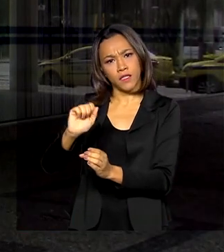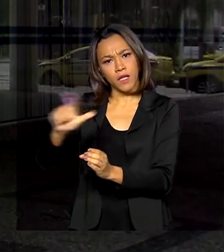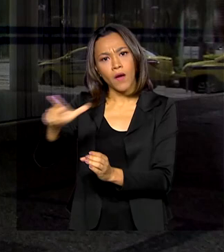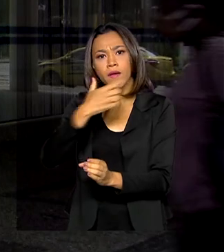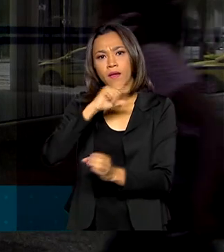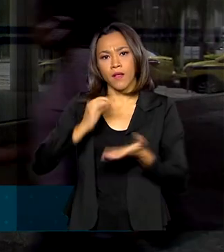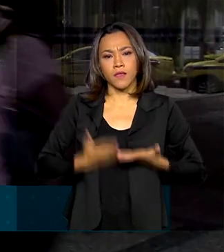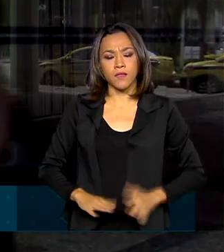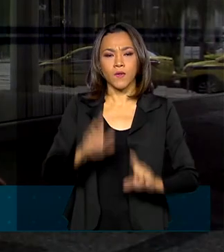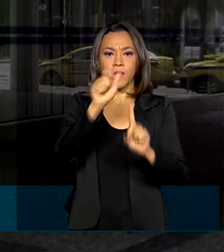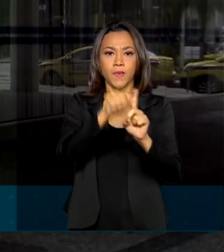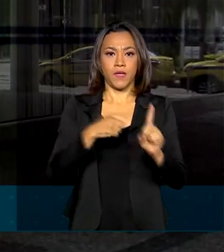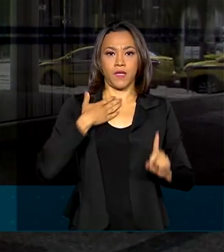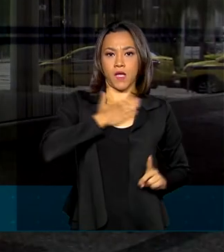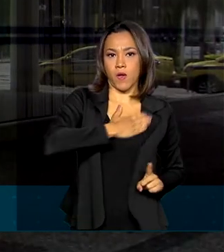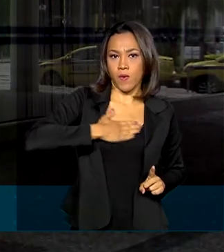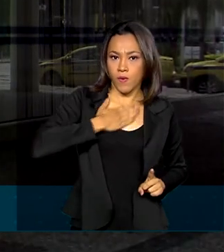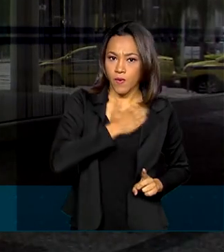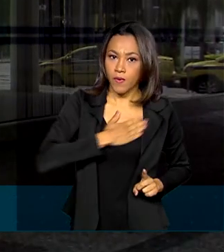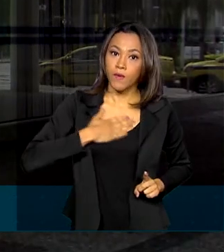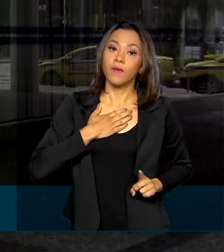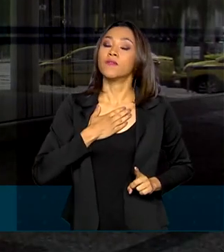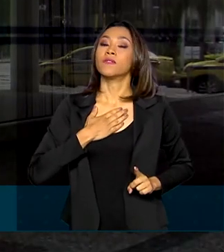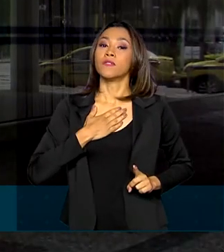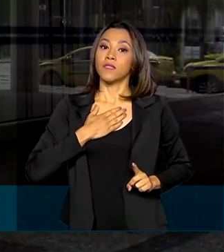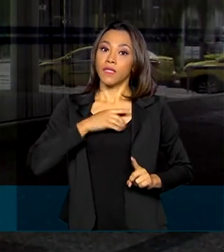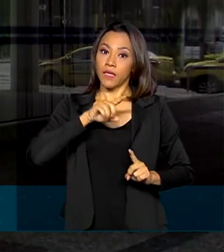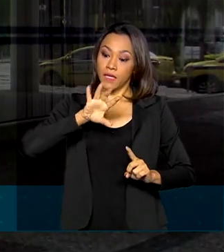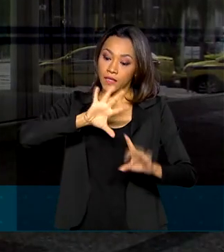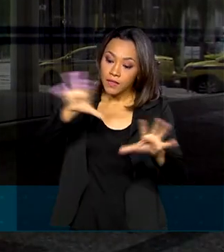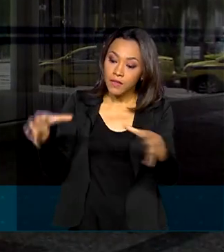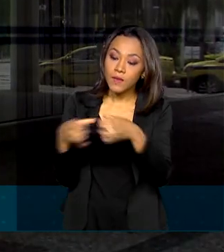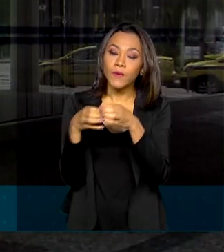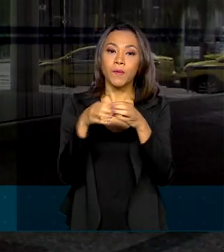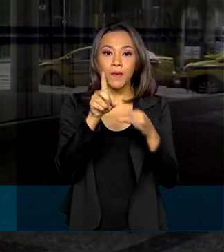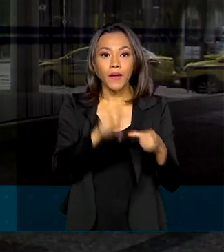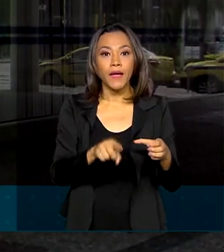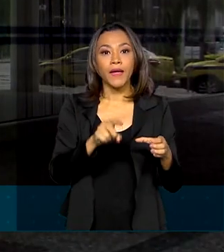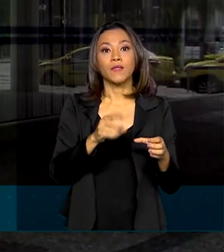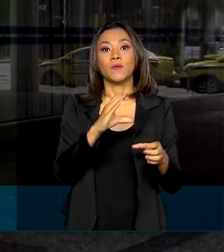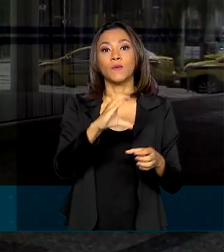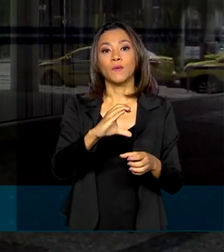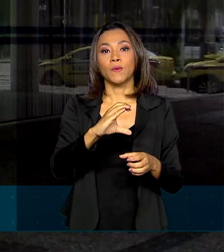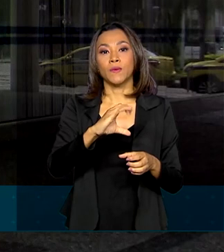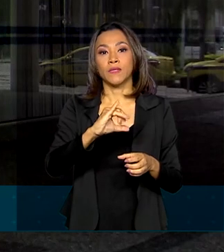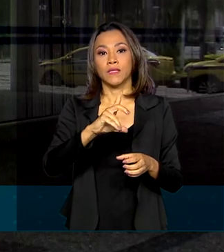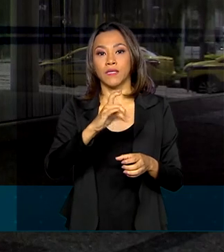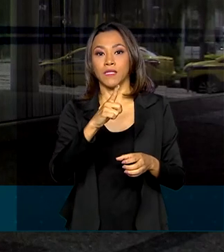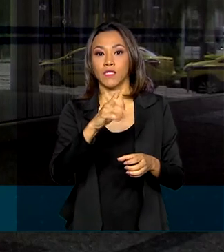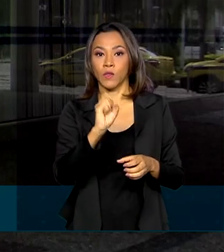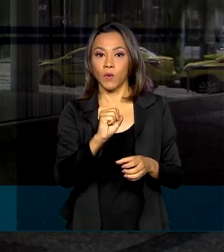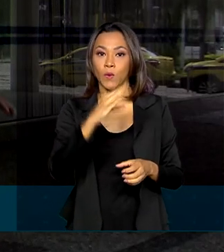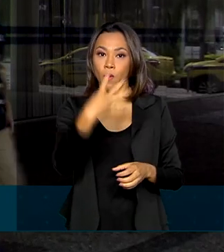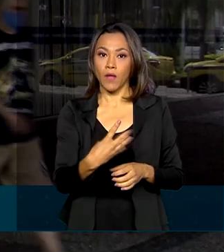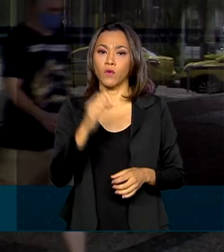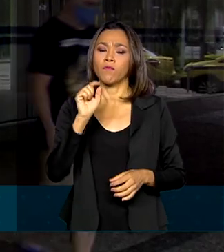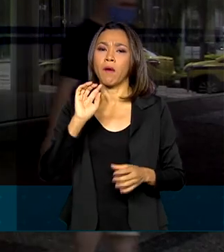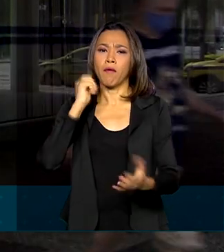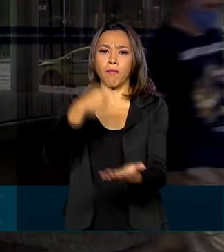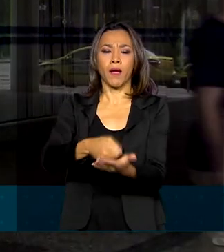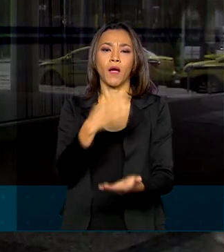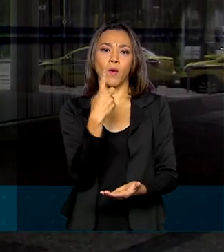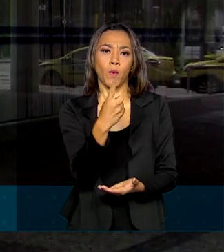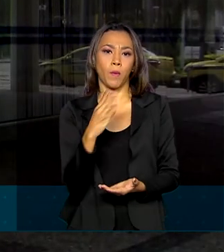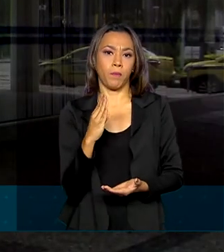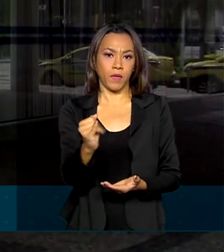nascidos em agosto e que fazem parte do ciclo 4. Ao todo, a Caixa pagará 1 bilhão e 400 milhões